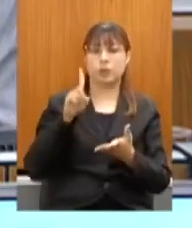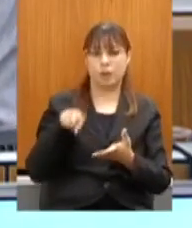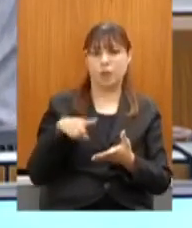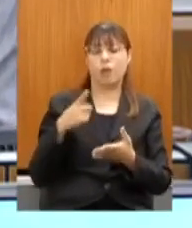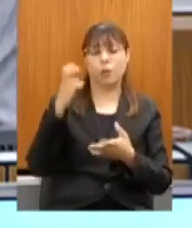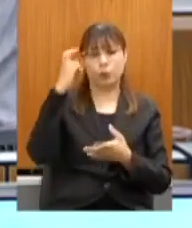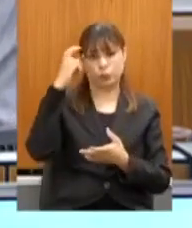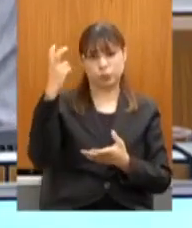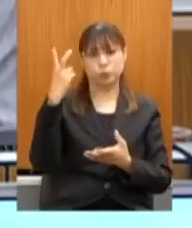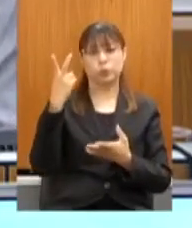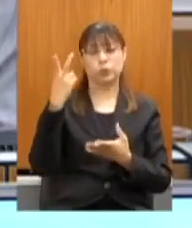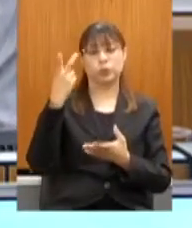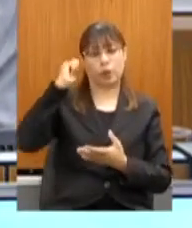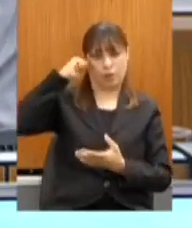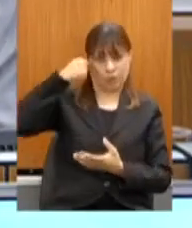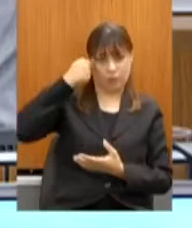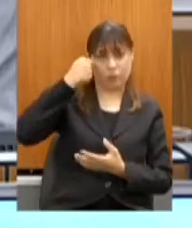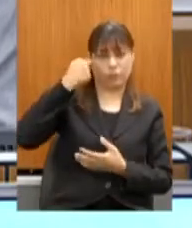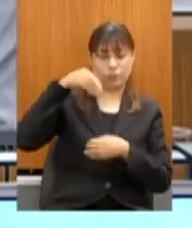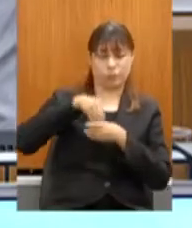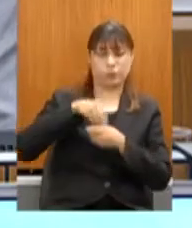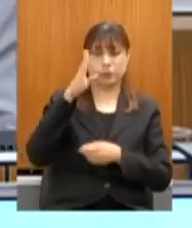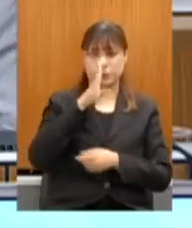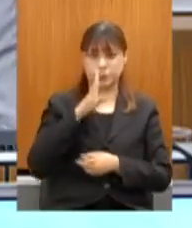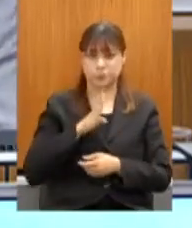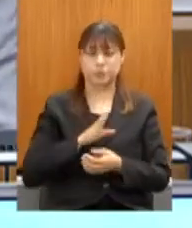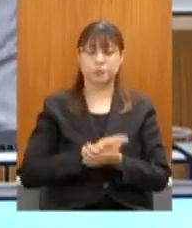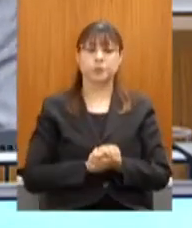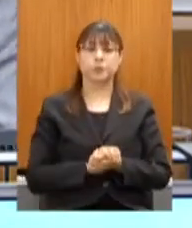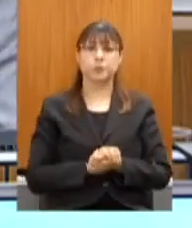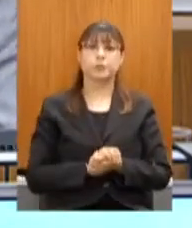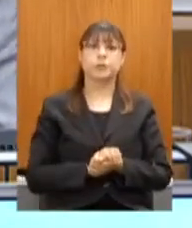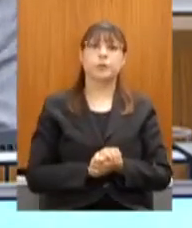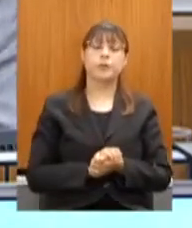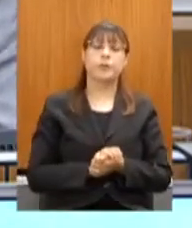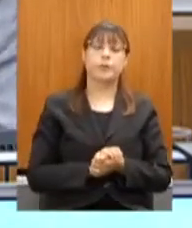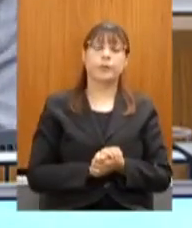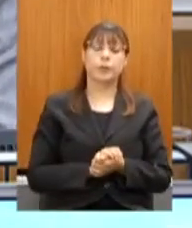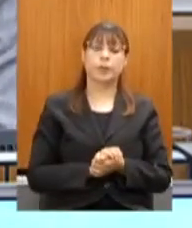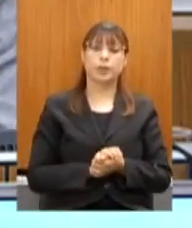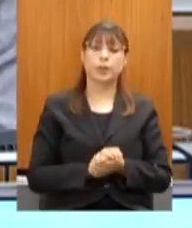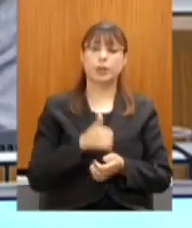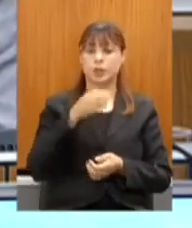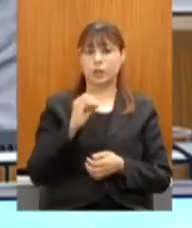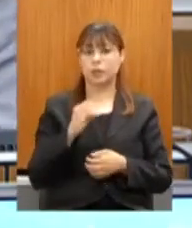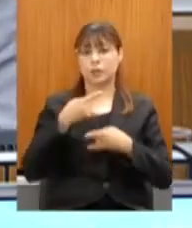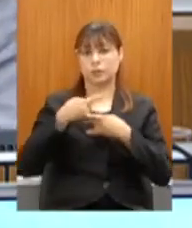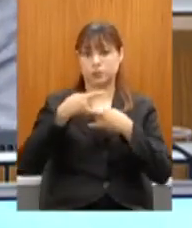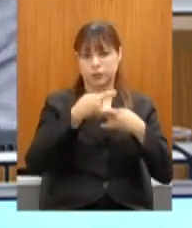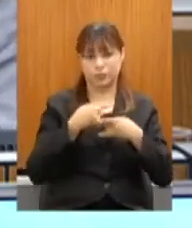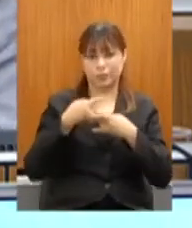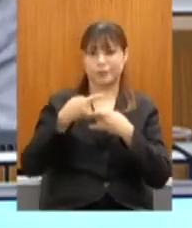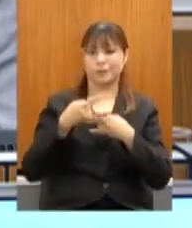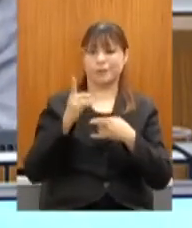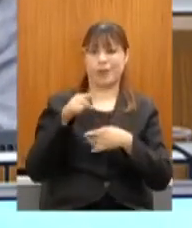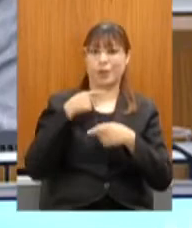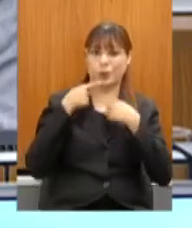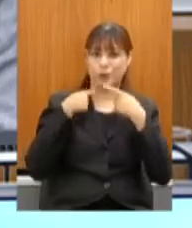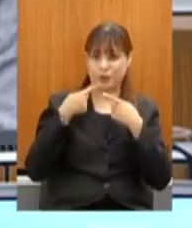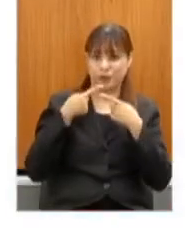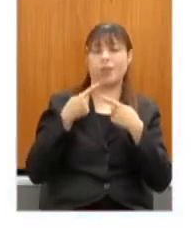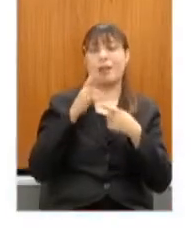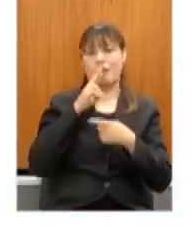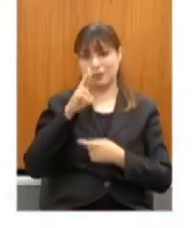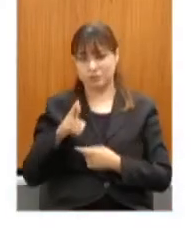no Brasil. Cinco editais de credenciamento, dez lives, tira dúvidas que nós estamos fazendo sempre.